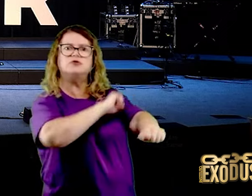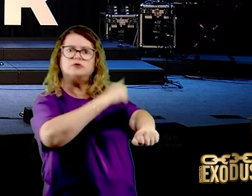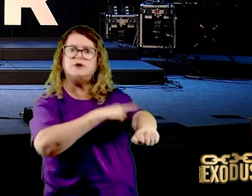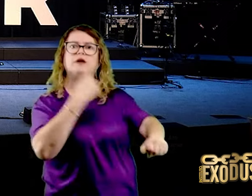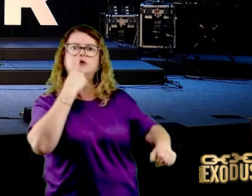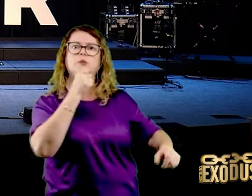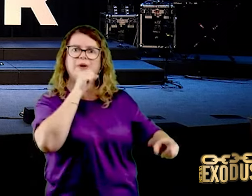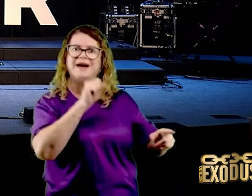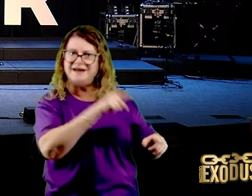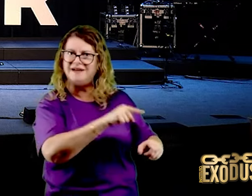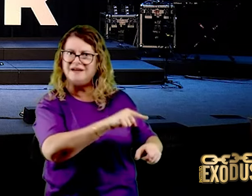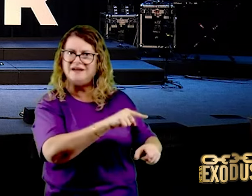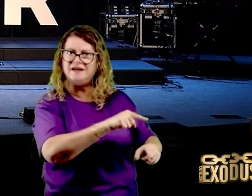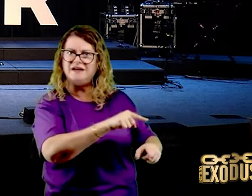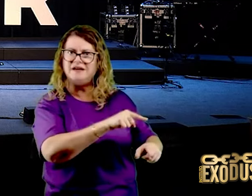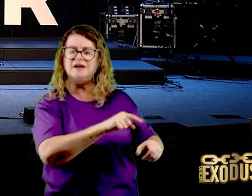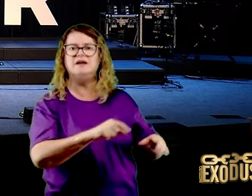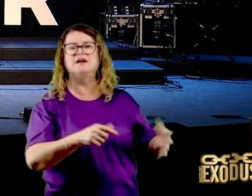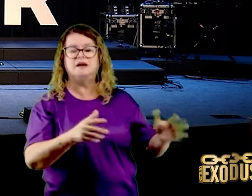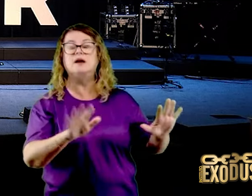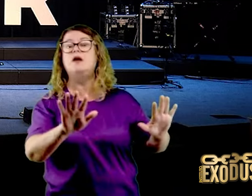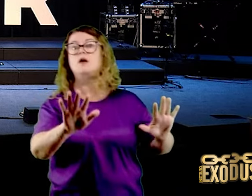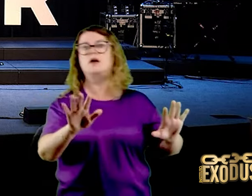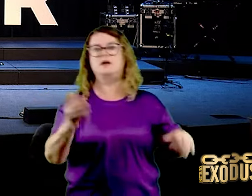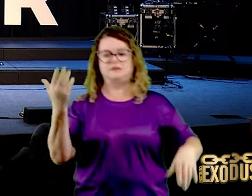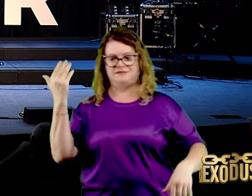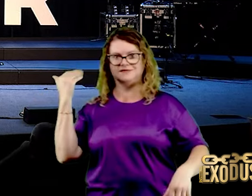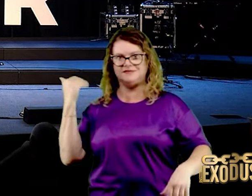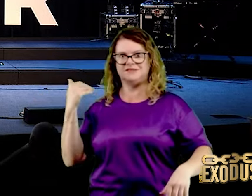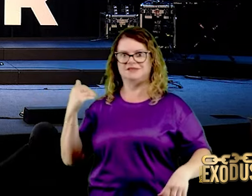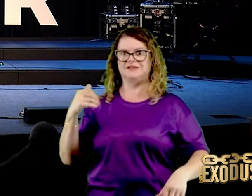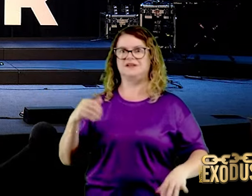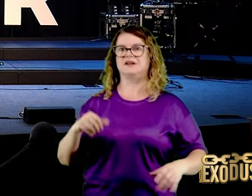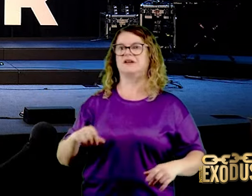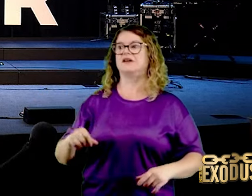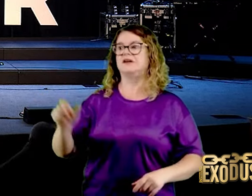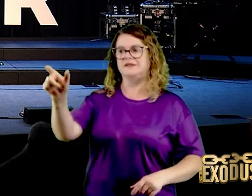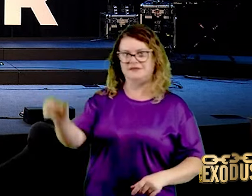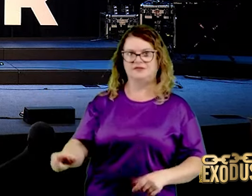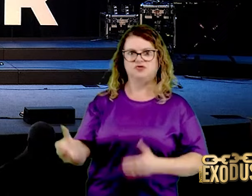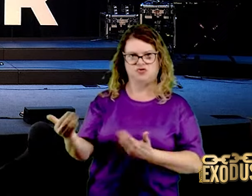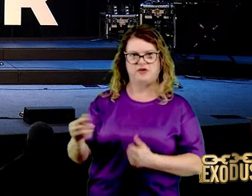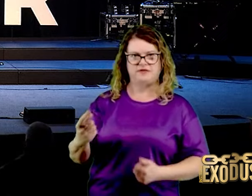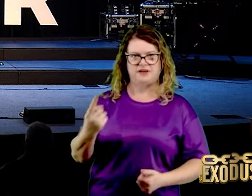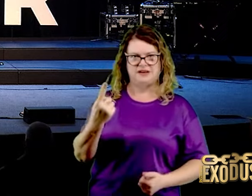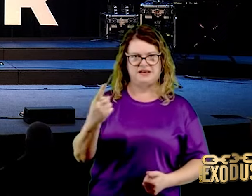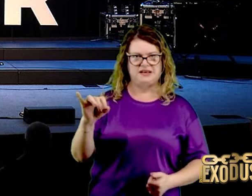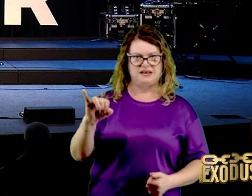Esses dias, mandou uma mensagem para mim, um rapaz, uma pessoa de 15 anos, pastor,